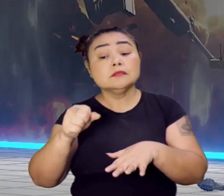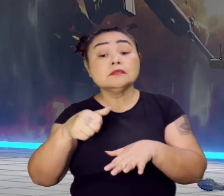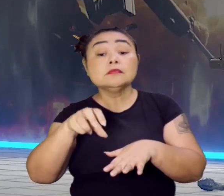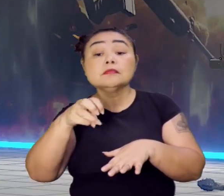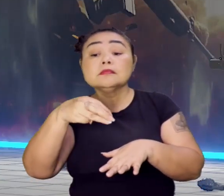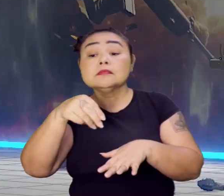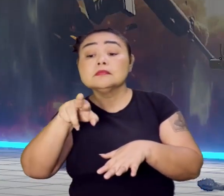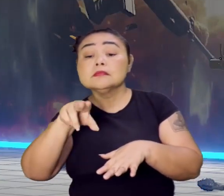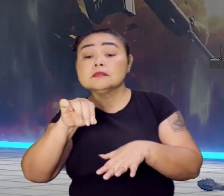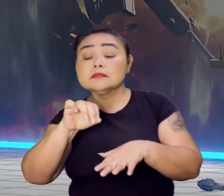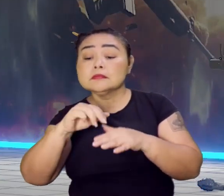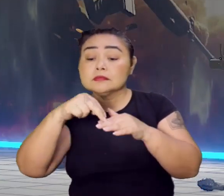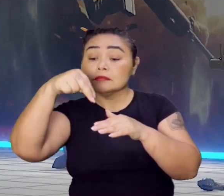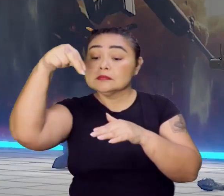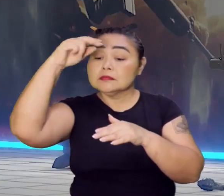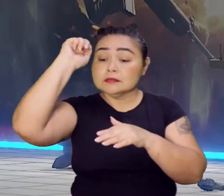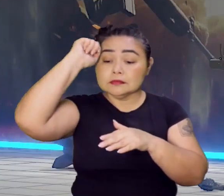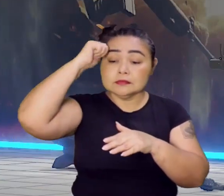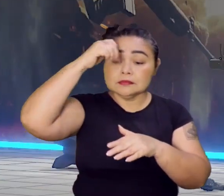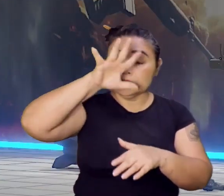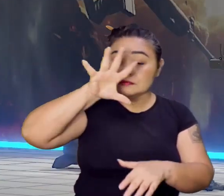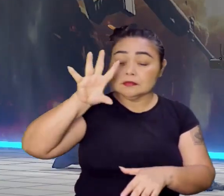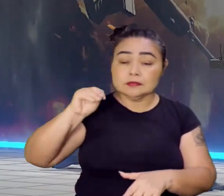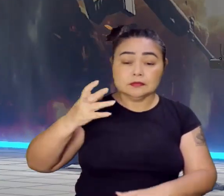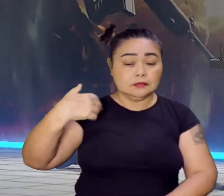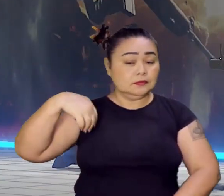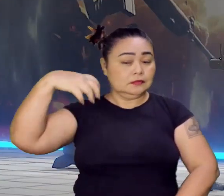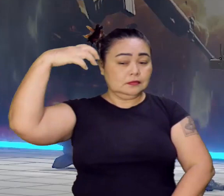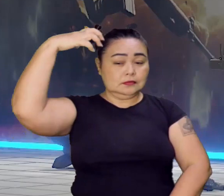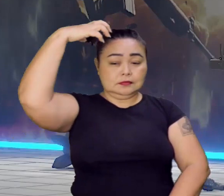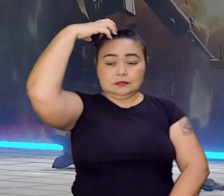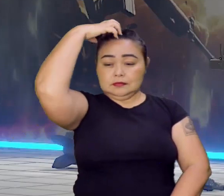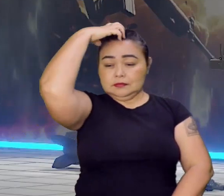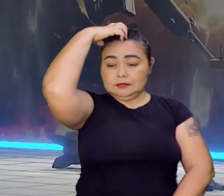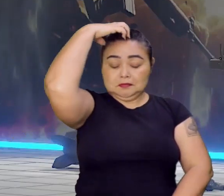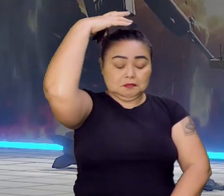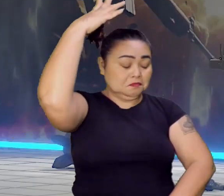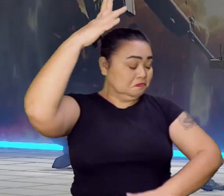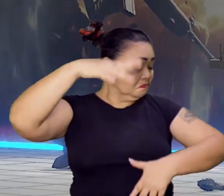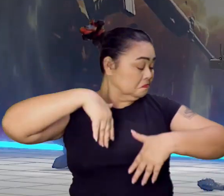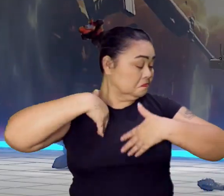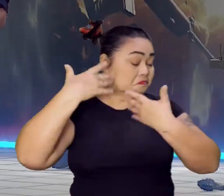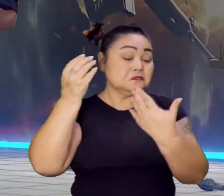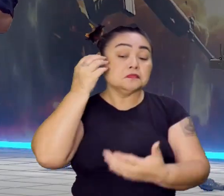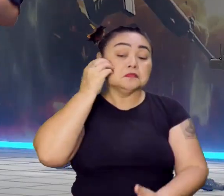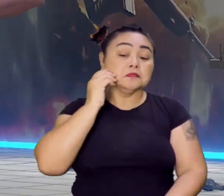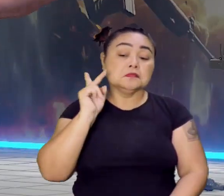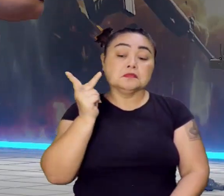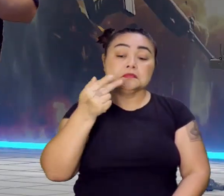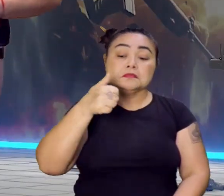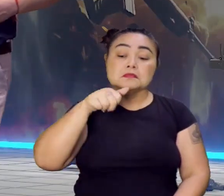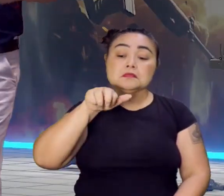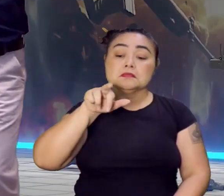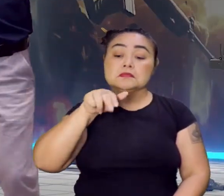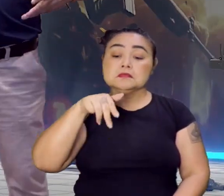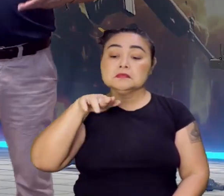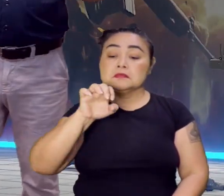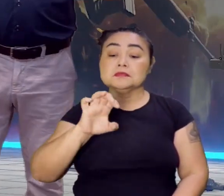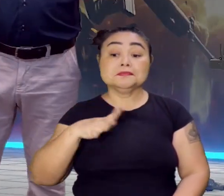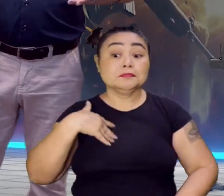ocupando também o norte da África. Aí esse rei, na sua ávida, Dom Henrique aí, na sua ávida